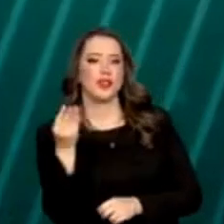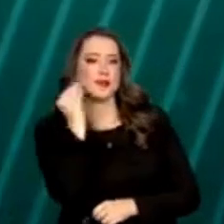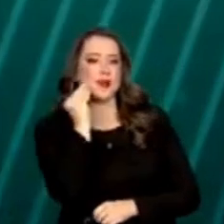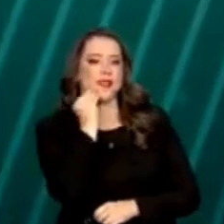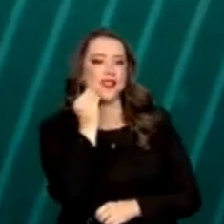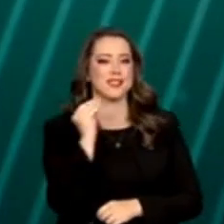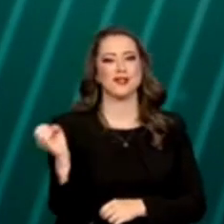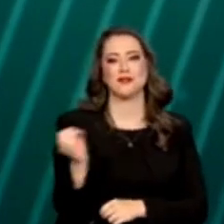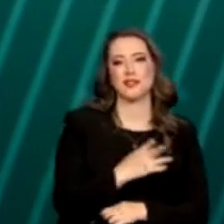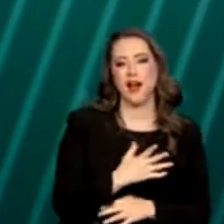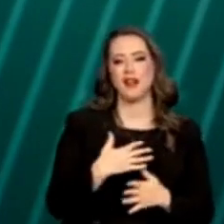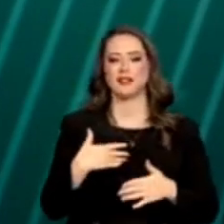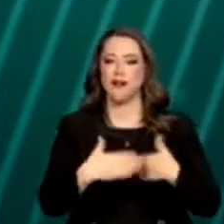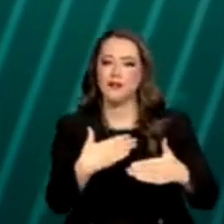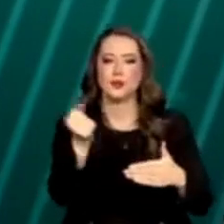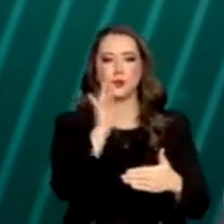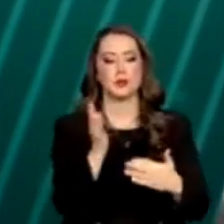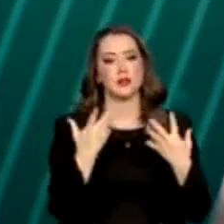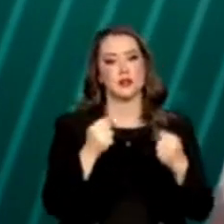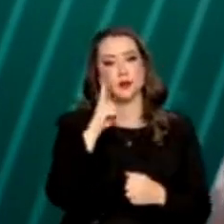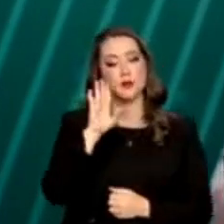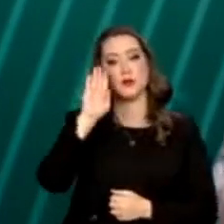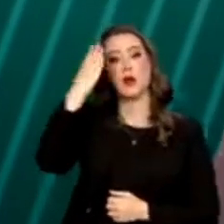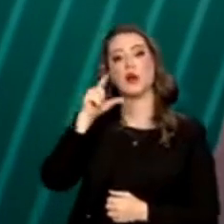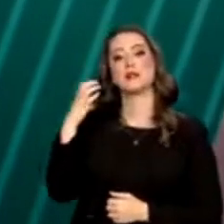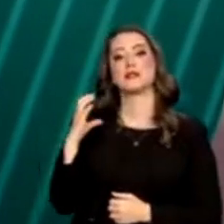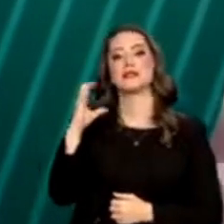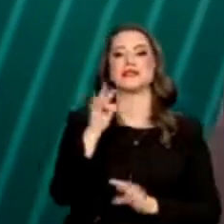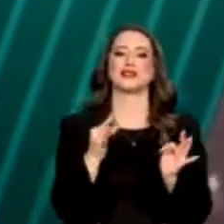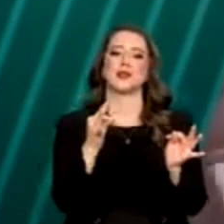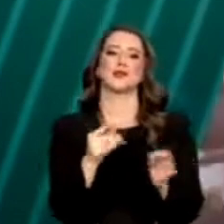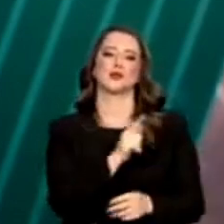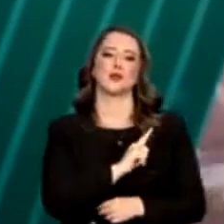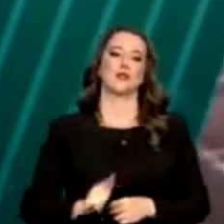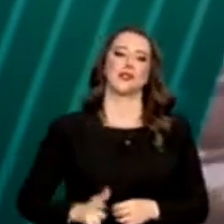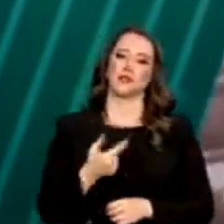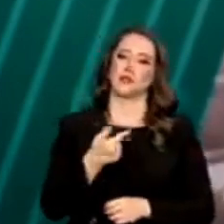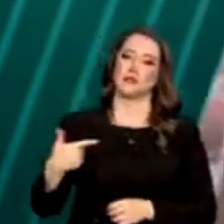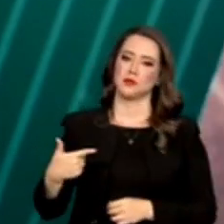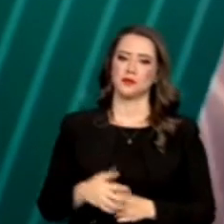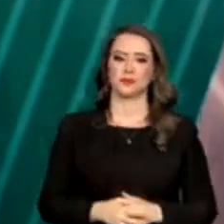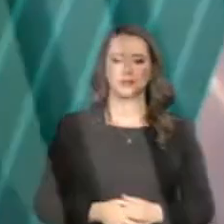para o Brasil. Vamos ver os principais acontecimentos na área de ciência e tecnologia em 2022.